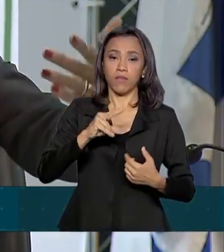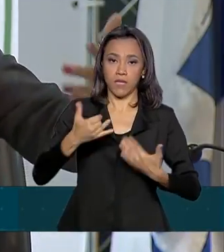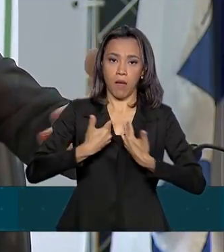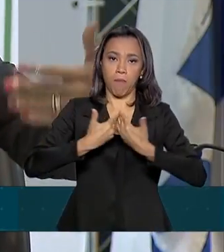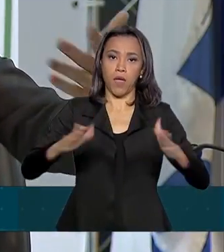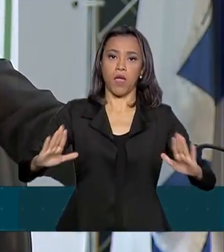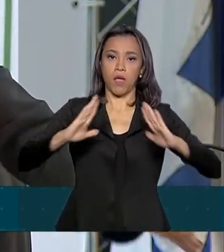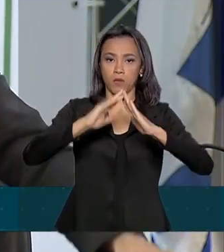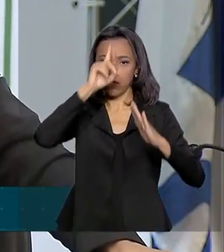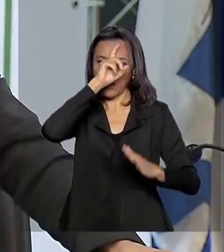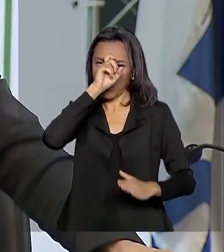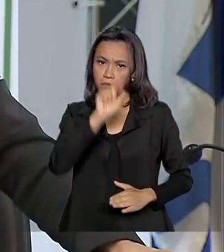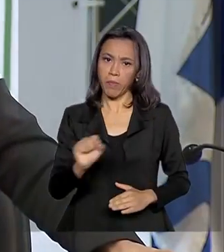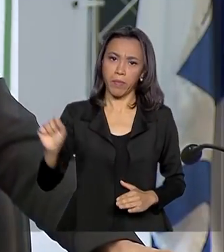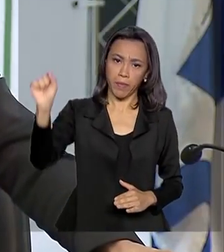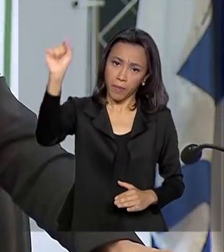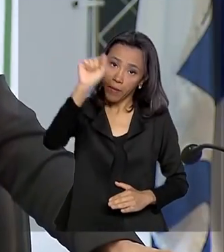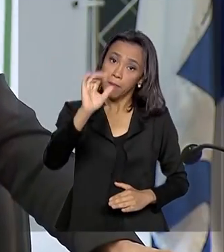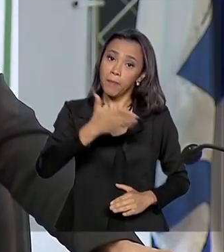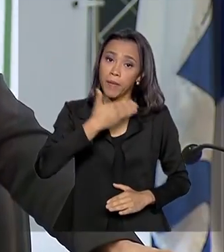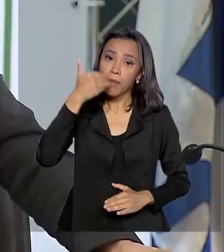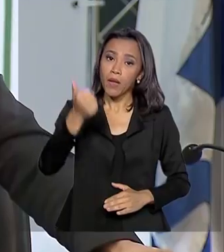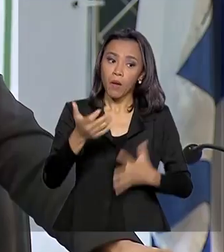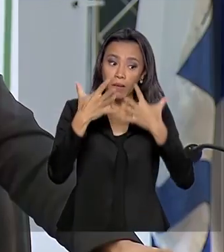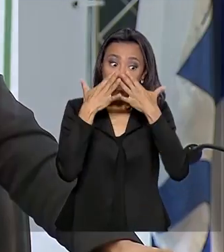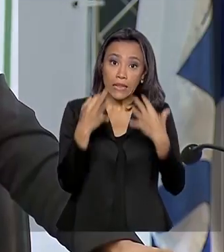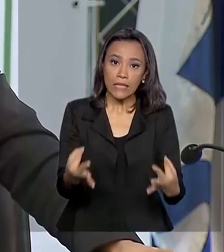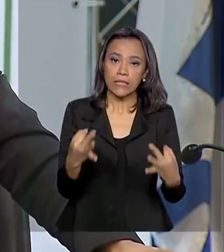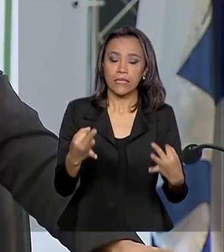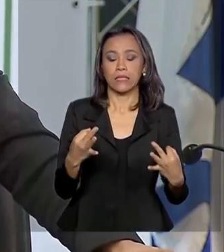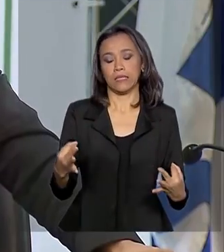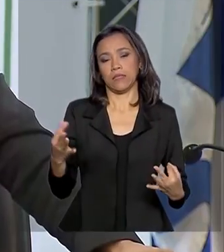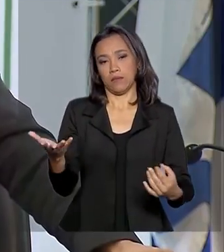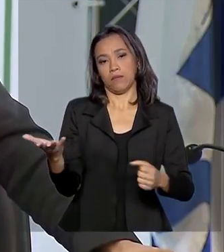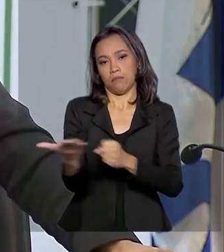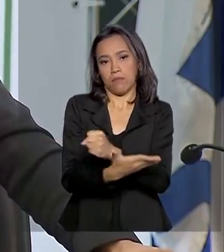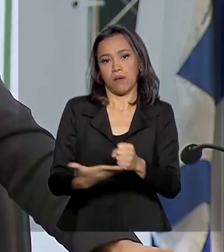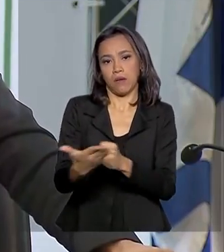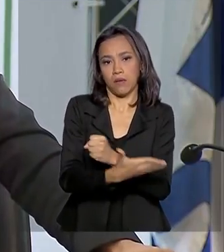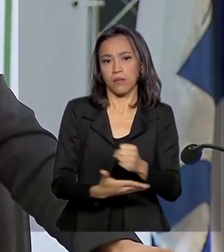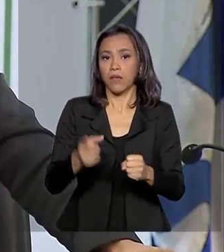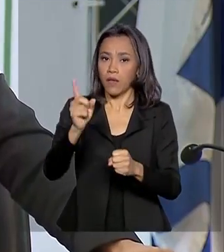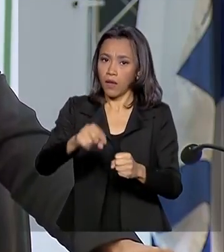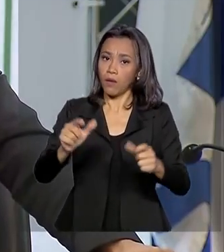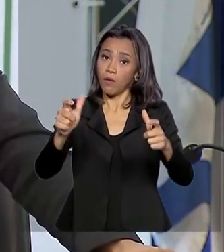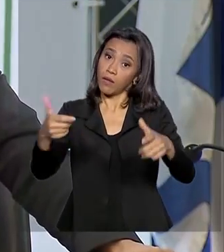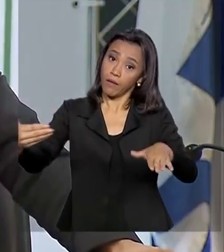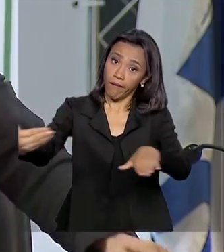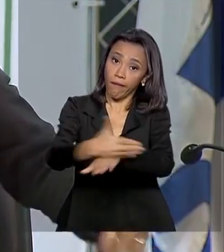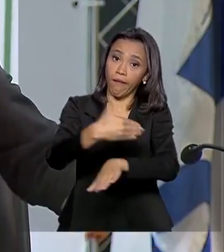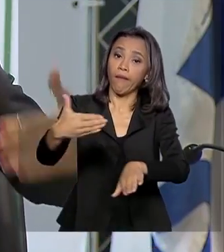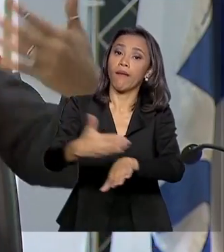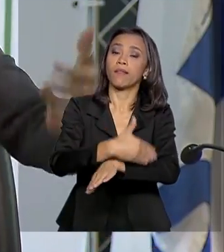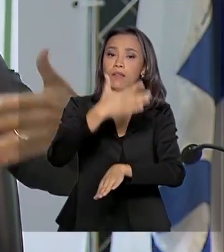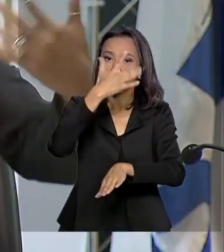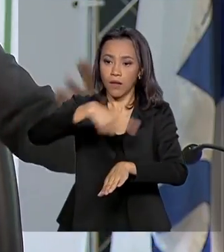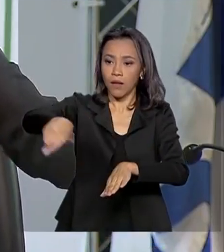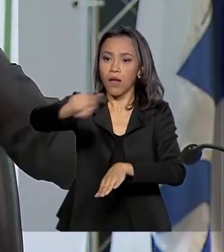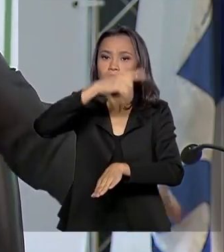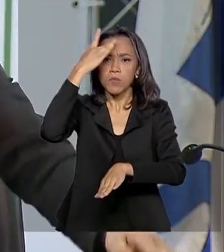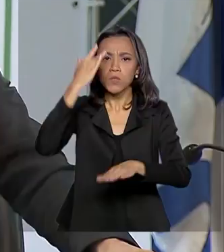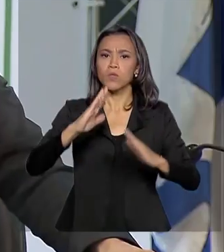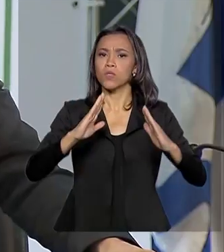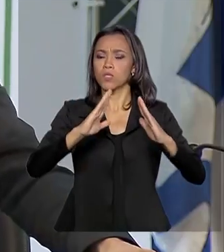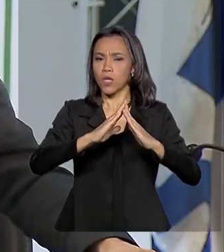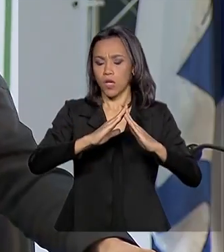-efetividade do sistema e melhorar o papel da atenção primária à saúde, não só como porta de entrada para todos, mas principalmente nessa circunstância